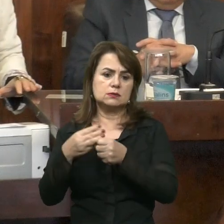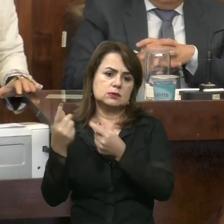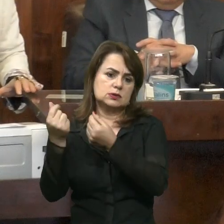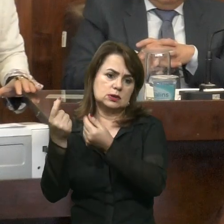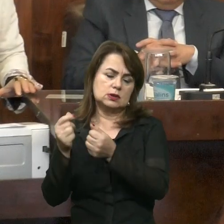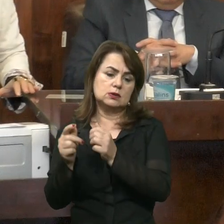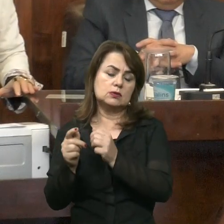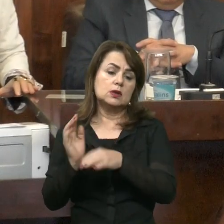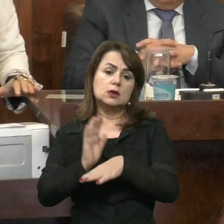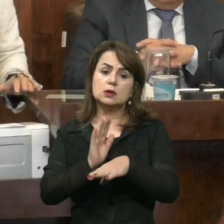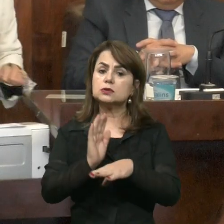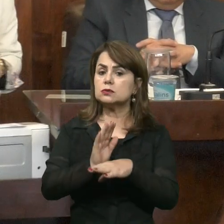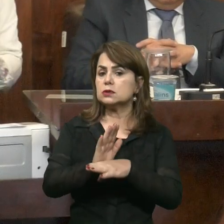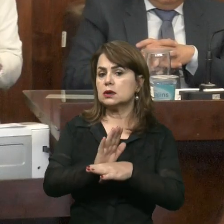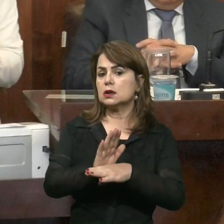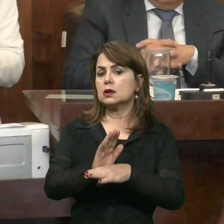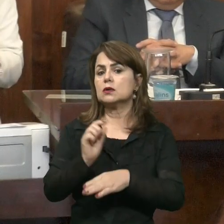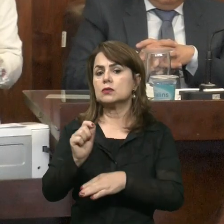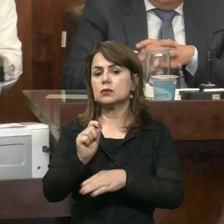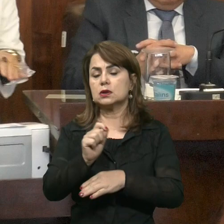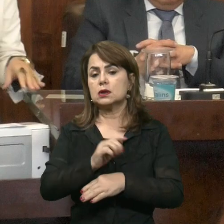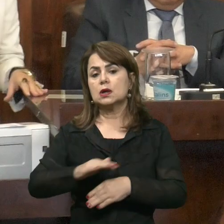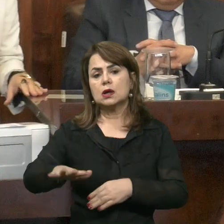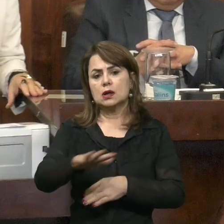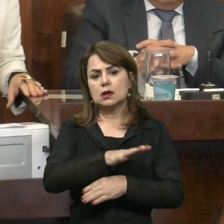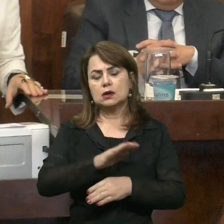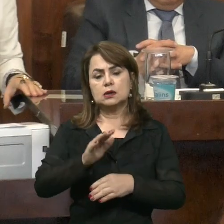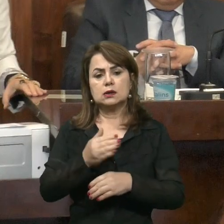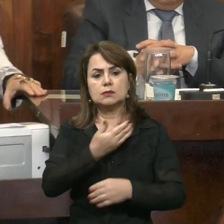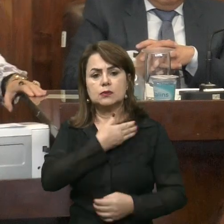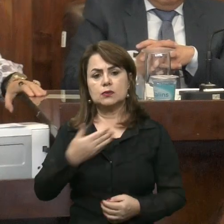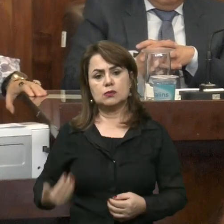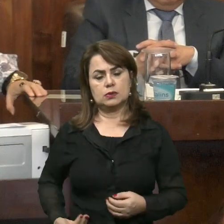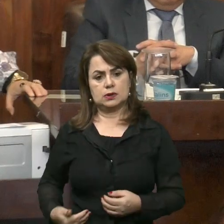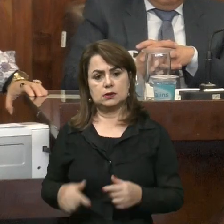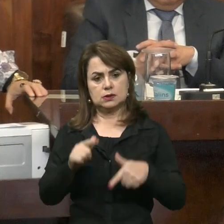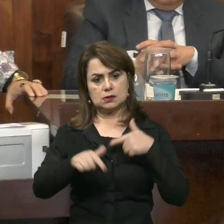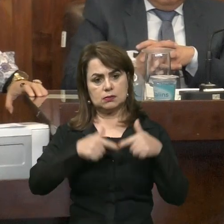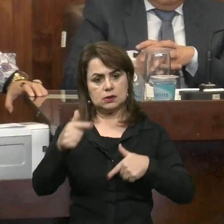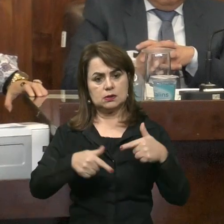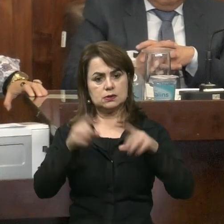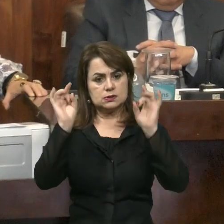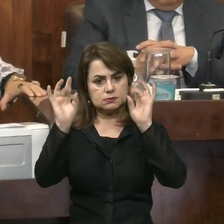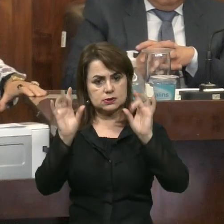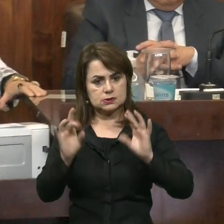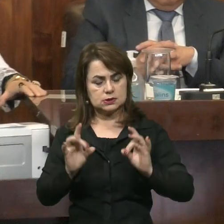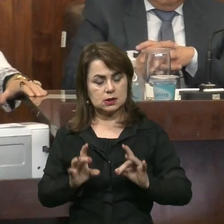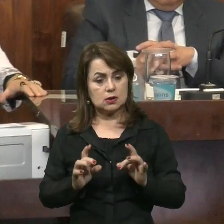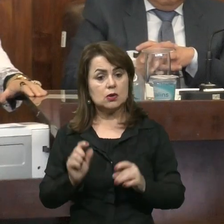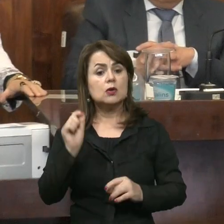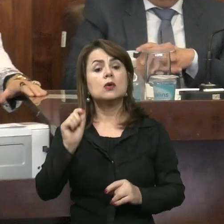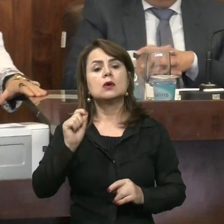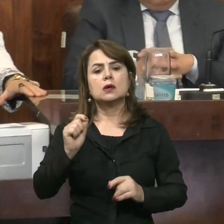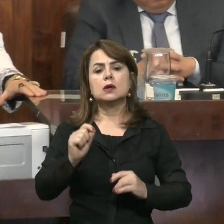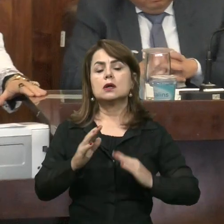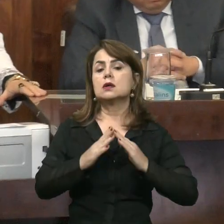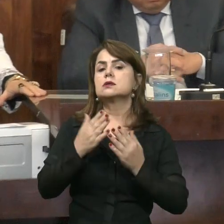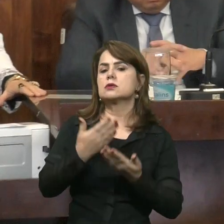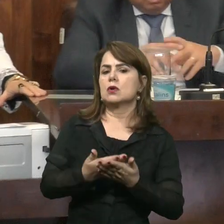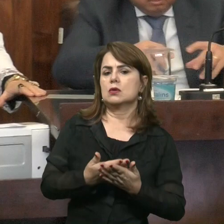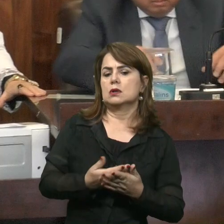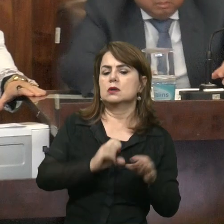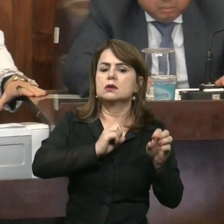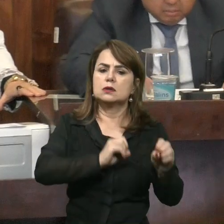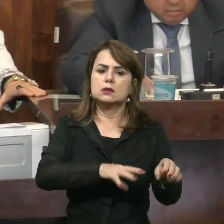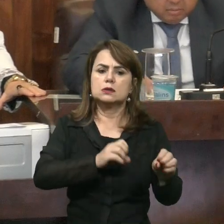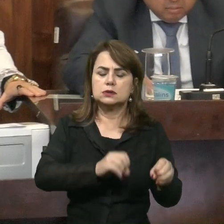Ministério Destinado Ao Reforço De Dotações Para Garantir A Continuidade Dos Serviços Públicos Essenciais Especialmente Na Área Da Educação E A Execução De Ações